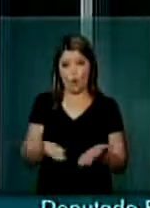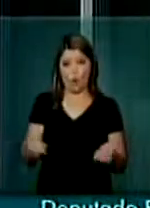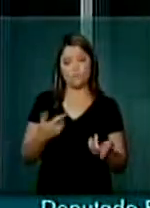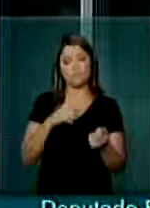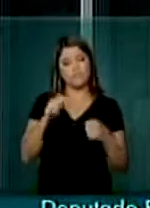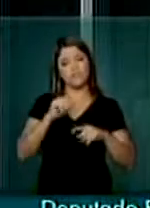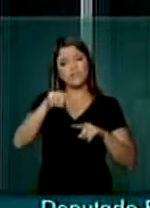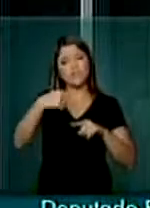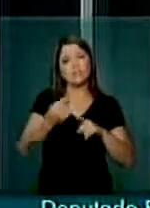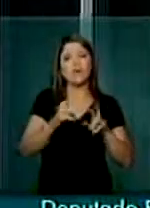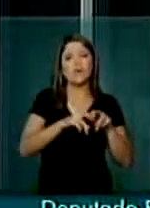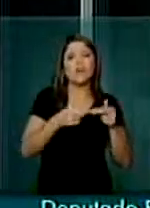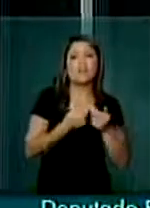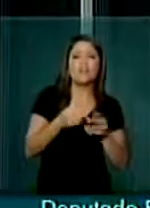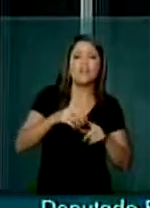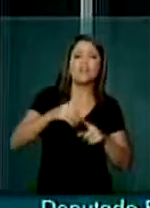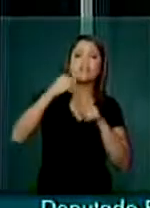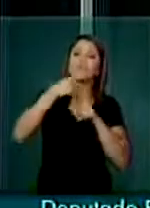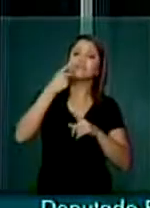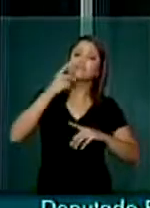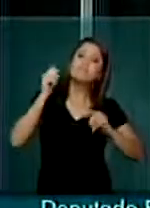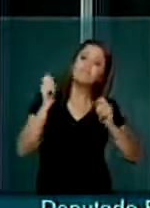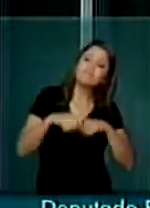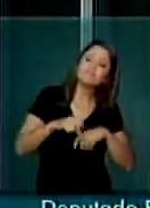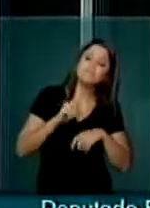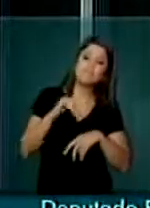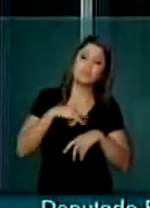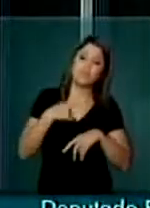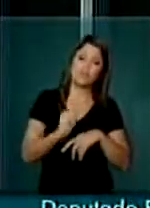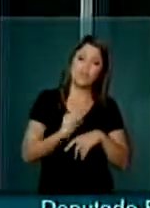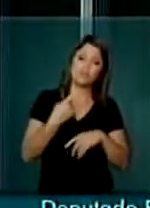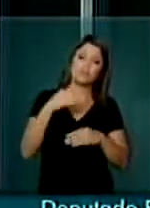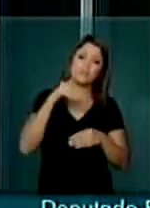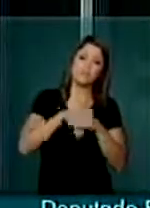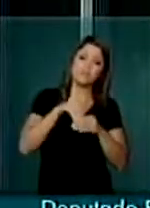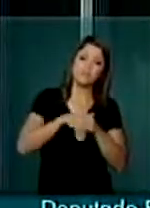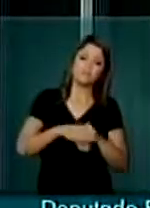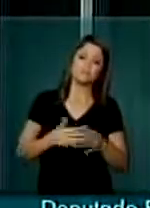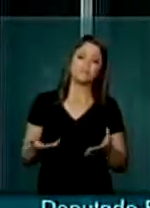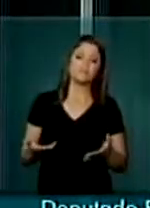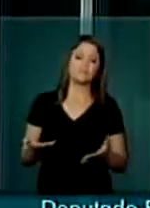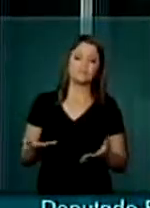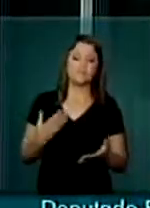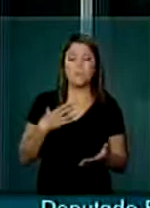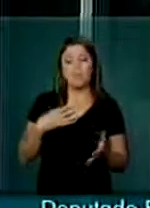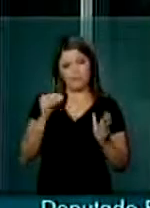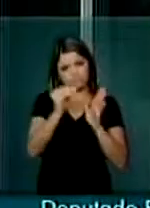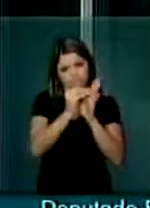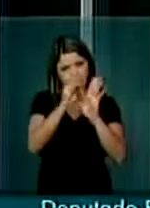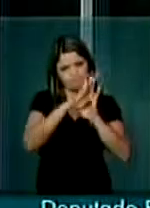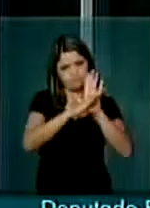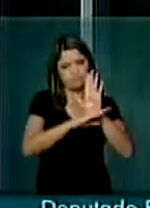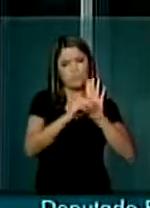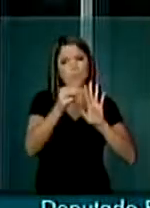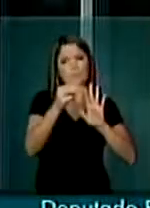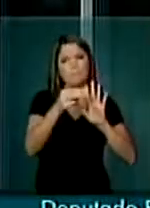próxima reunião de líderes a possibilidade de nós votarmos, para ser pautado, o PL